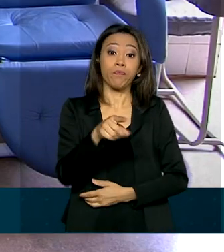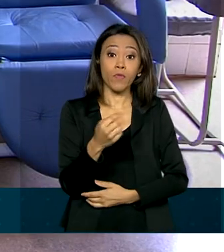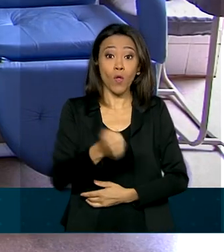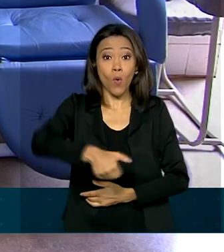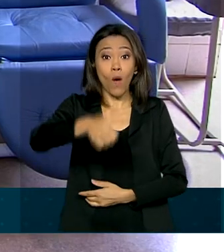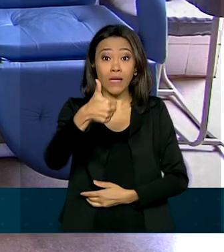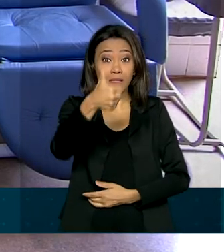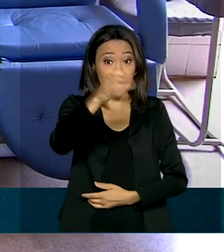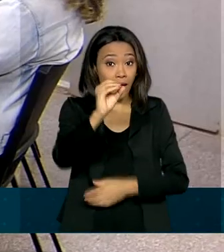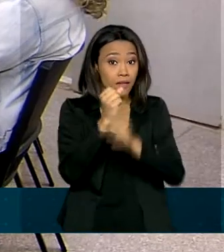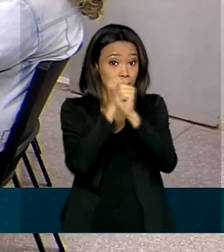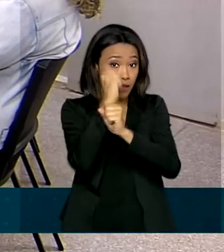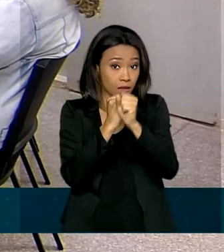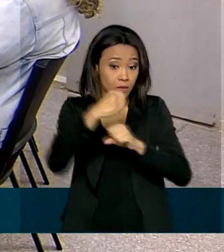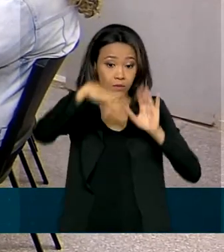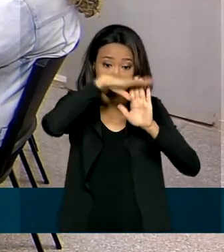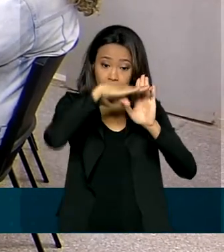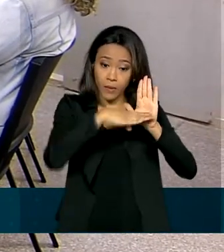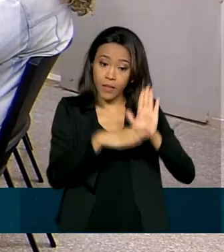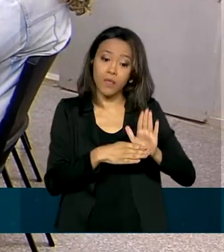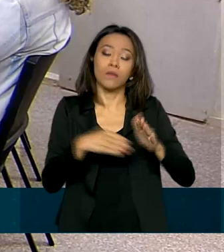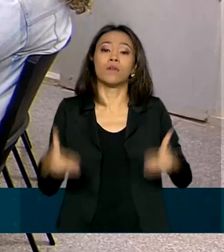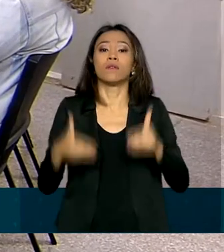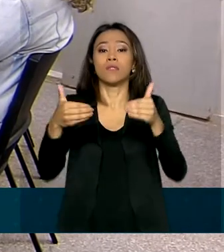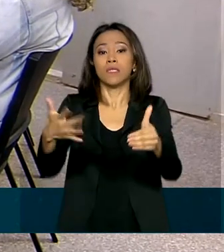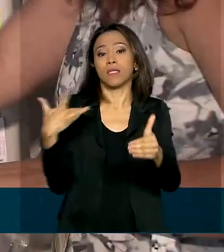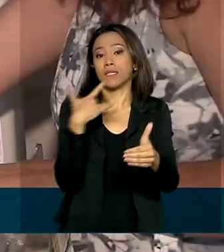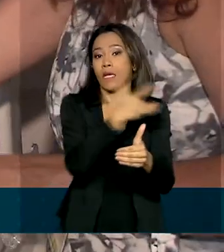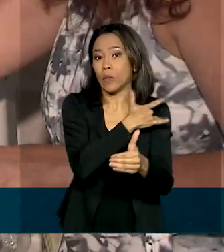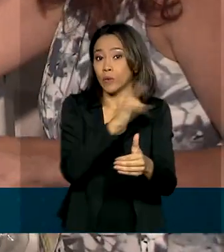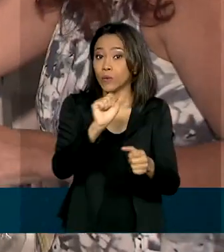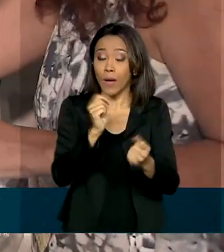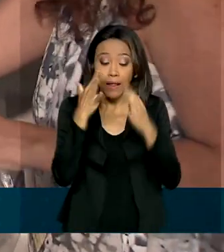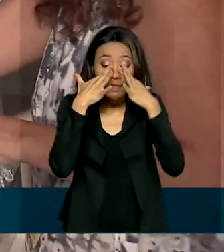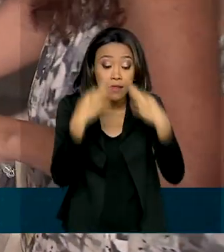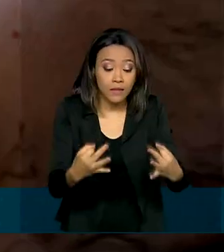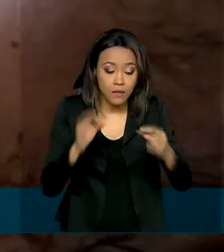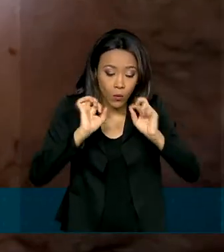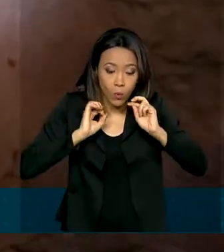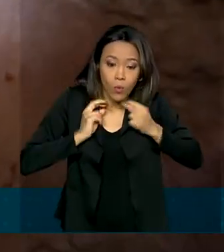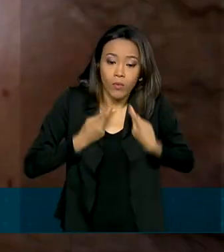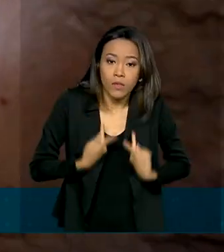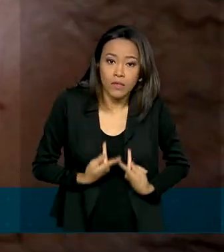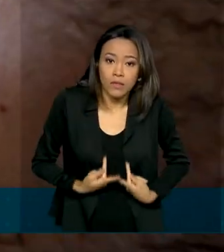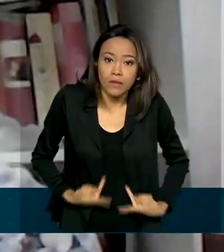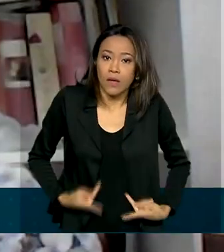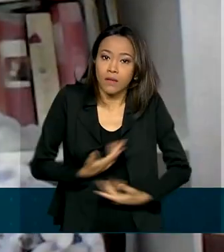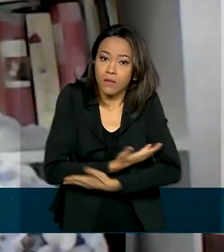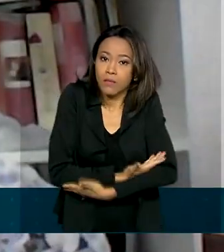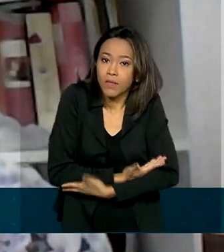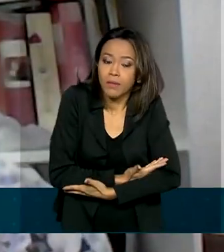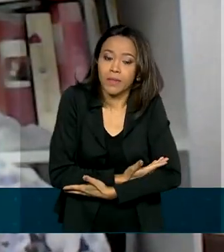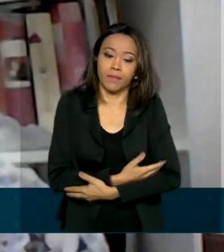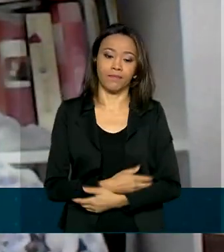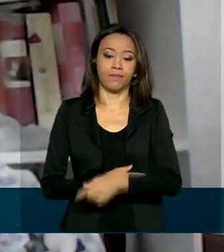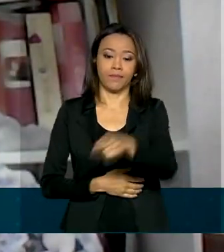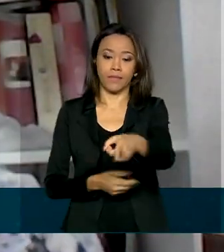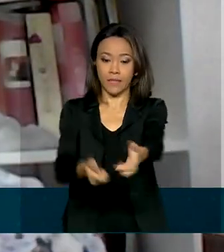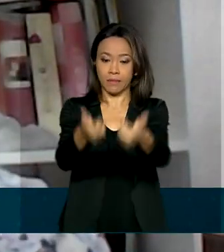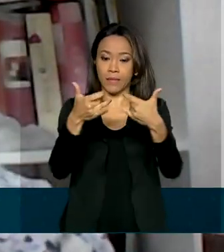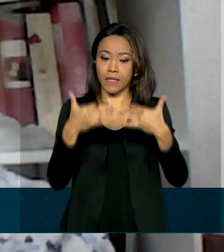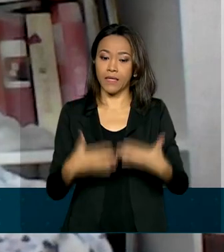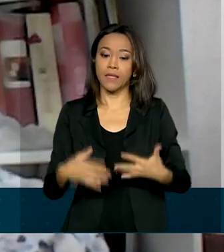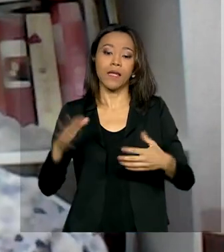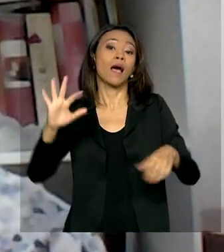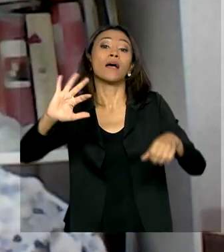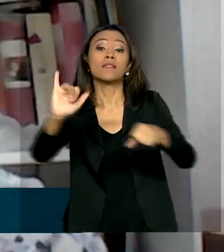o programa do Ministério da Saúde financia o modelo humanizado de atenção ao parto e ao nascimento. A estratégia é a